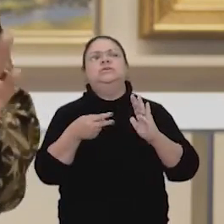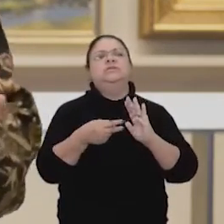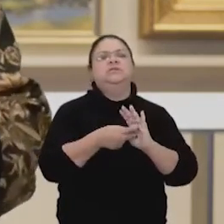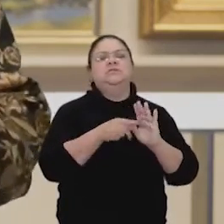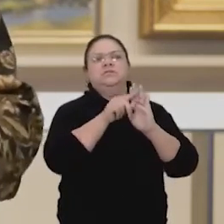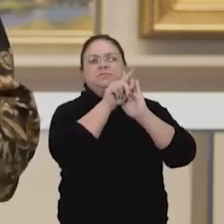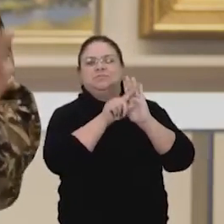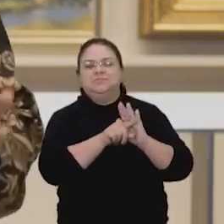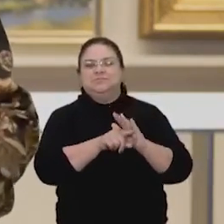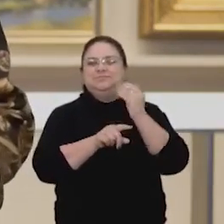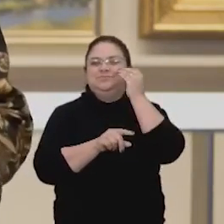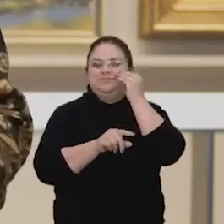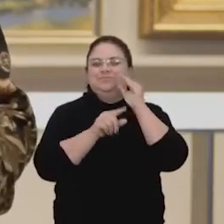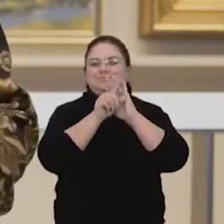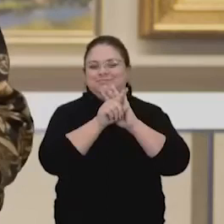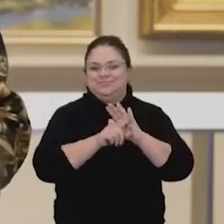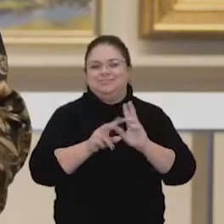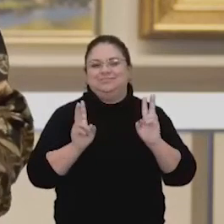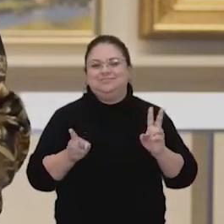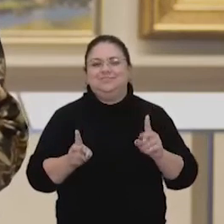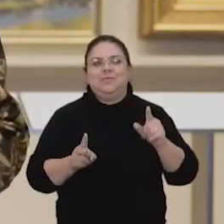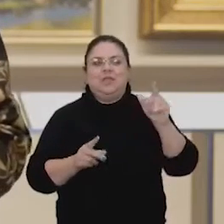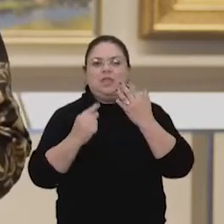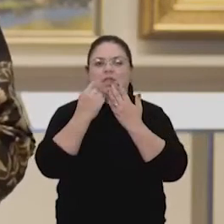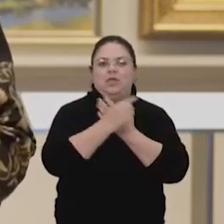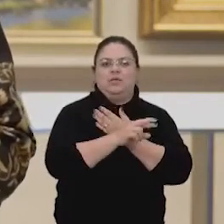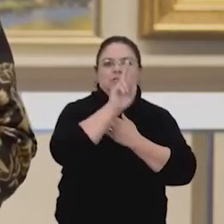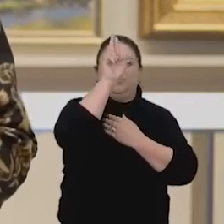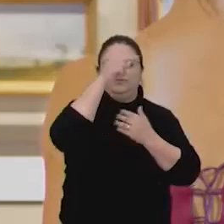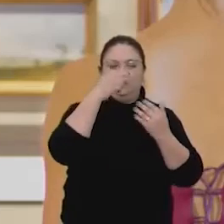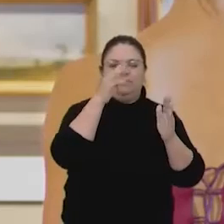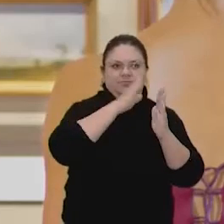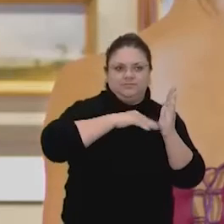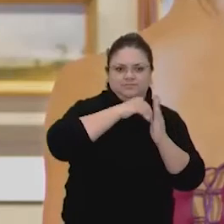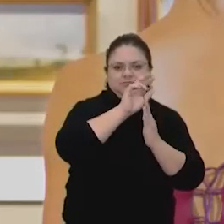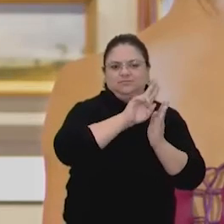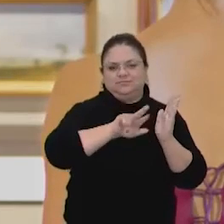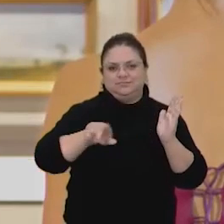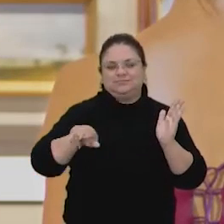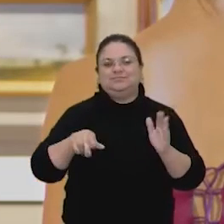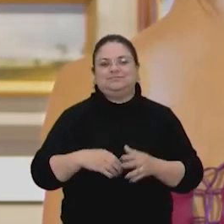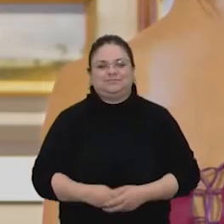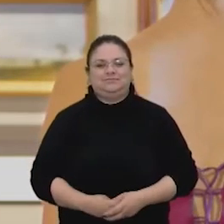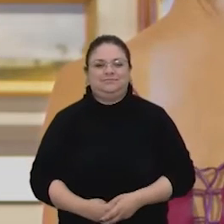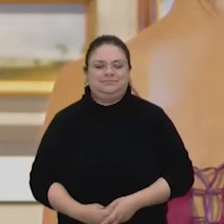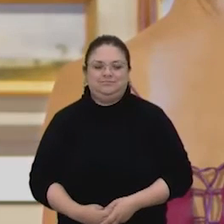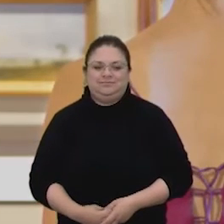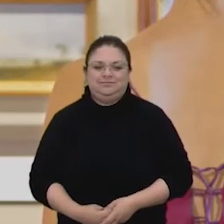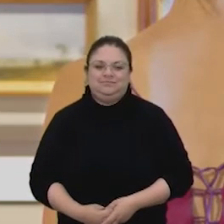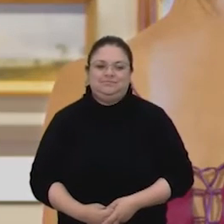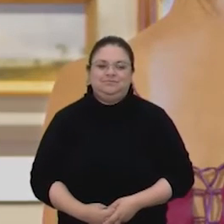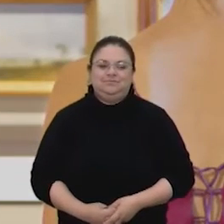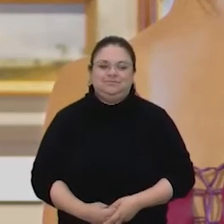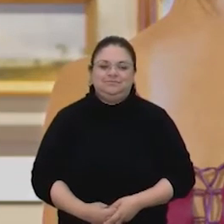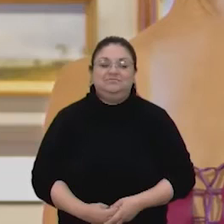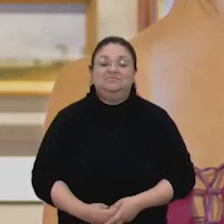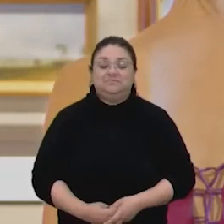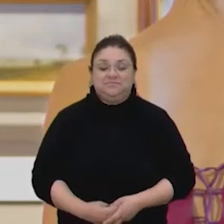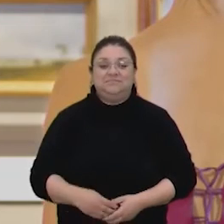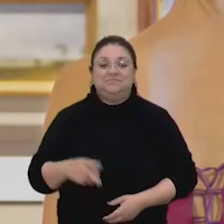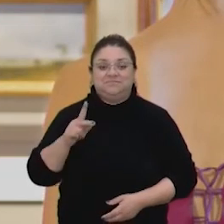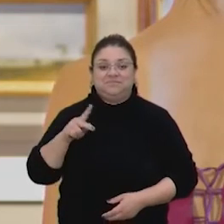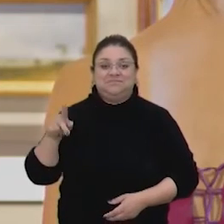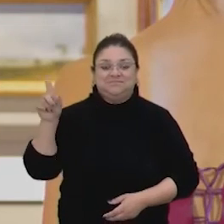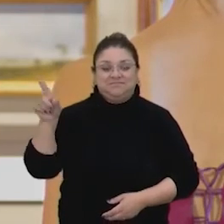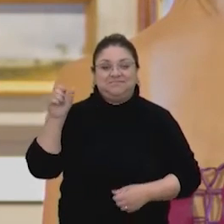descobrir em que o autor tava querendo comunicar nesse momento. É verdade. Isso é uma boa ideia que o professor Sebá já deu.